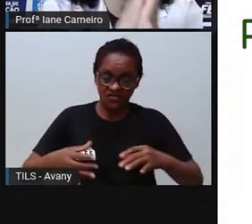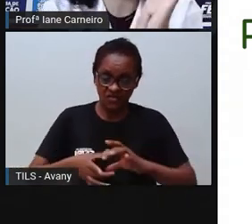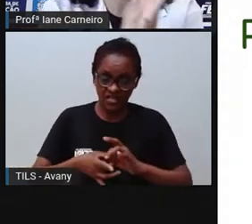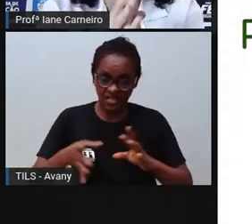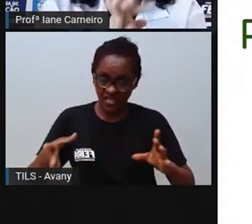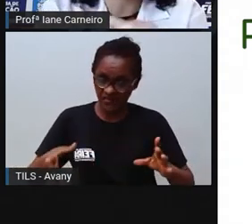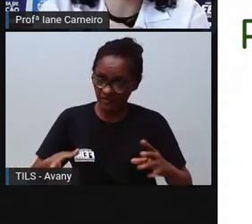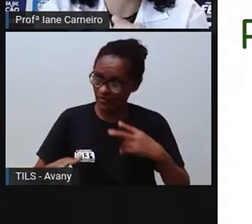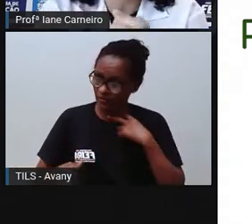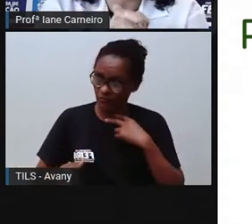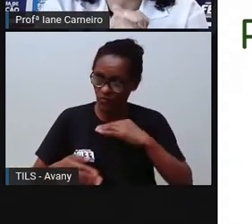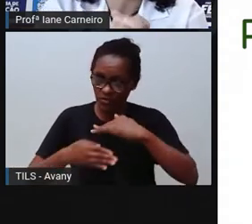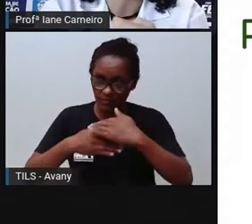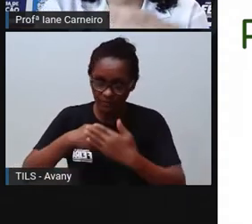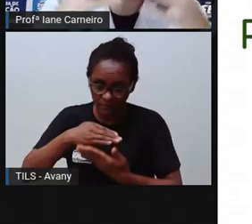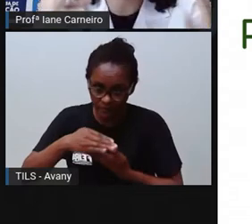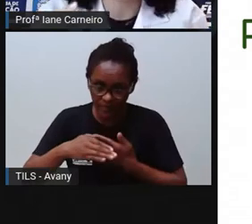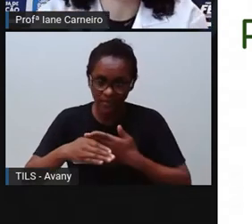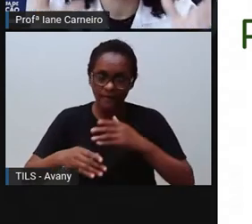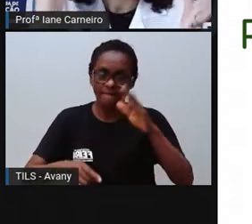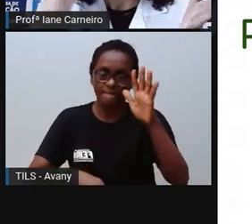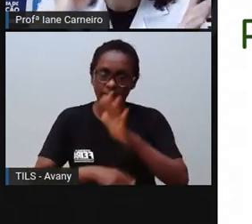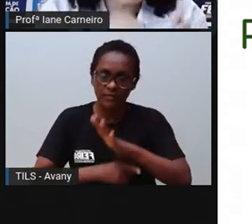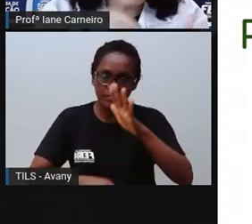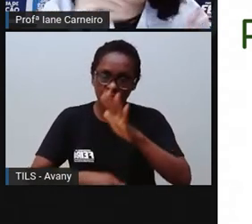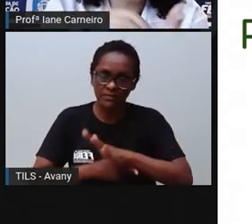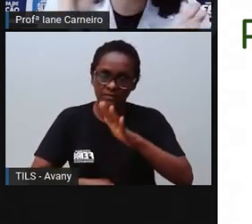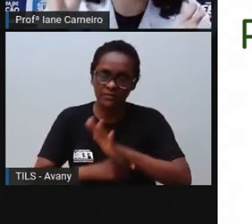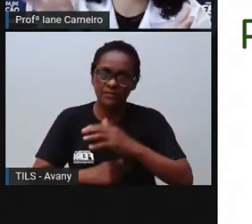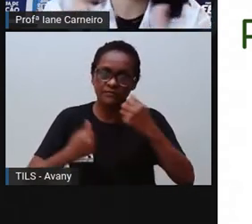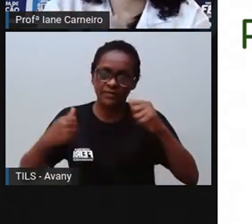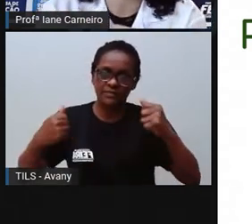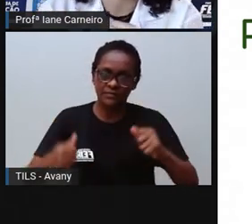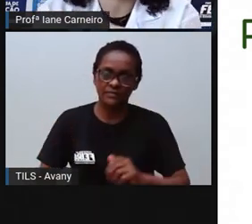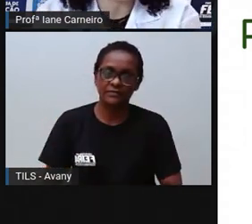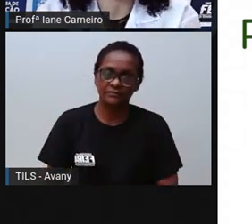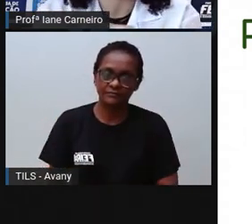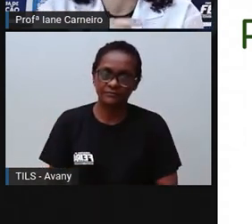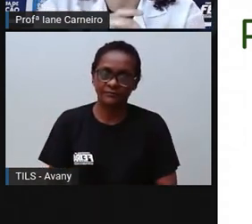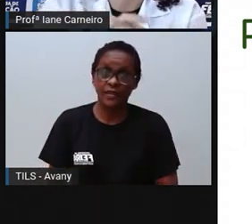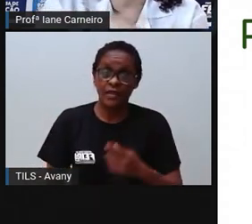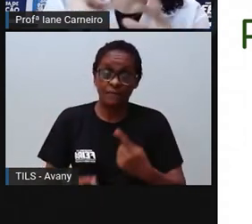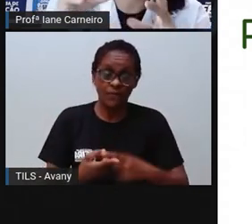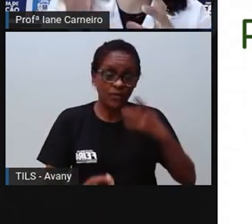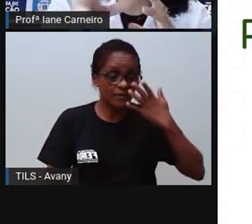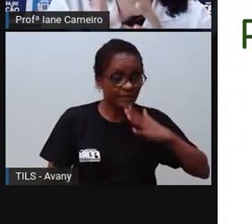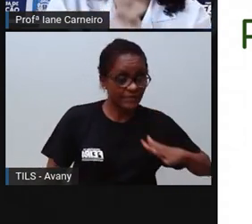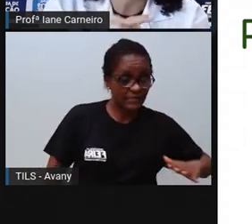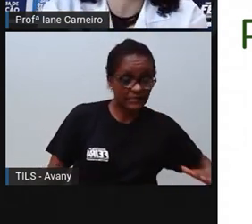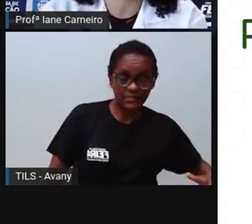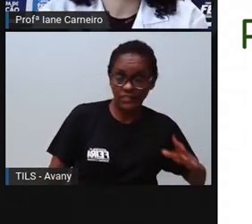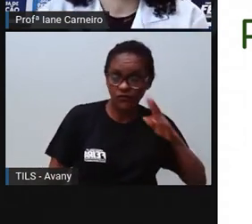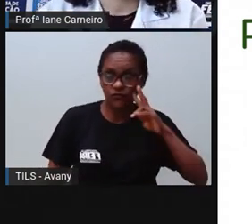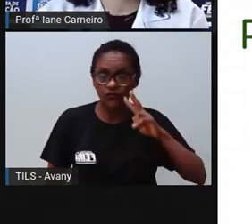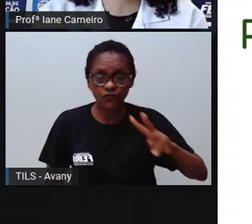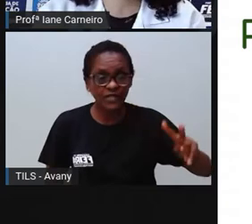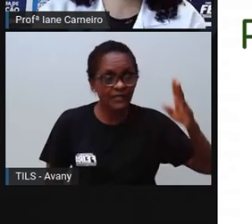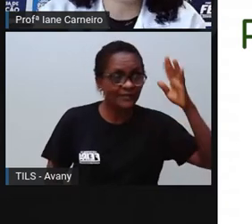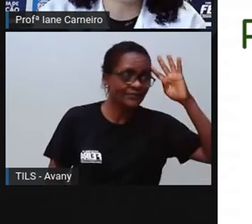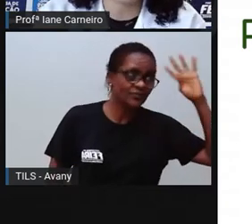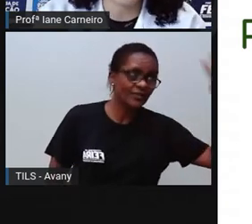protegido, a criança não pode ter acesso, vocês não podem ter acesso à tomada, né, não pode ter acesso a fio,